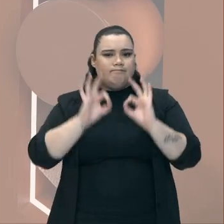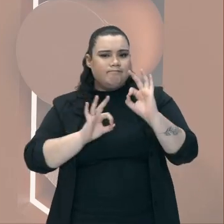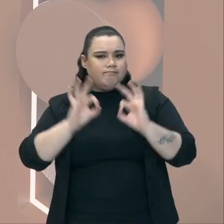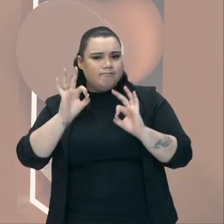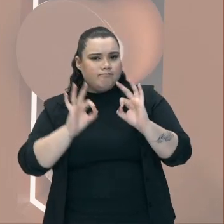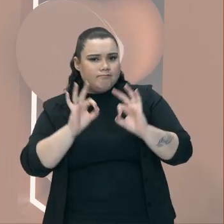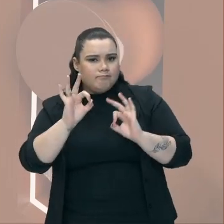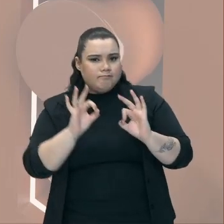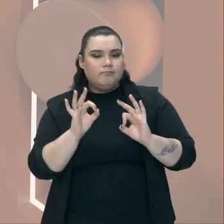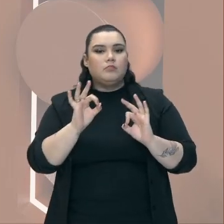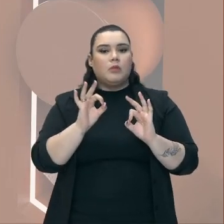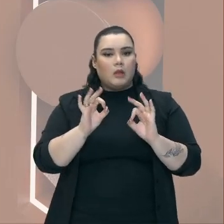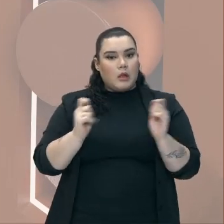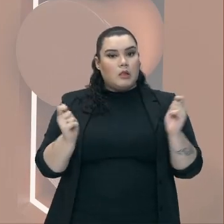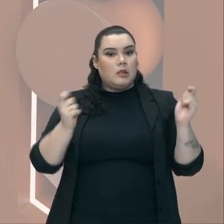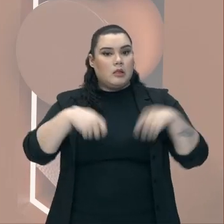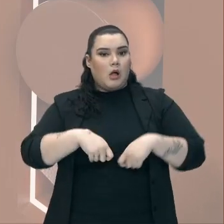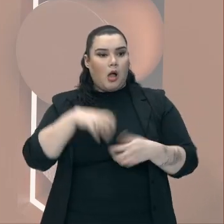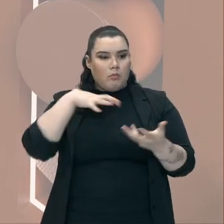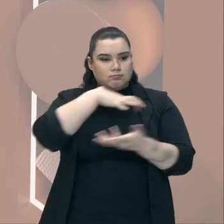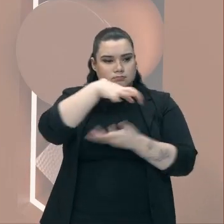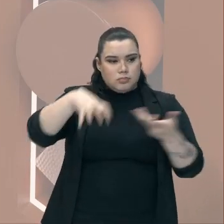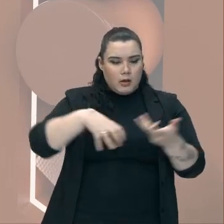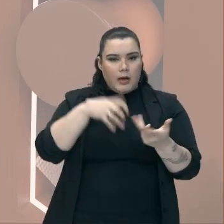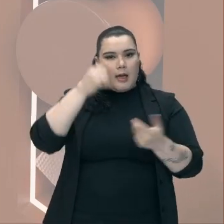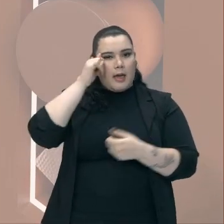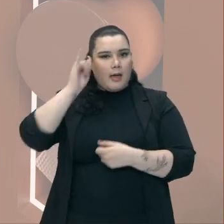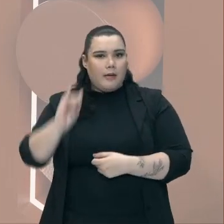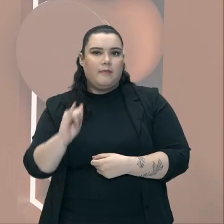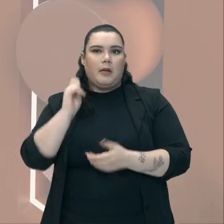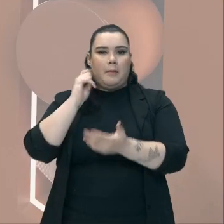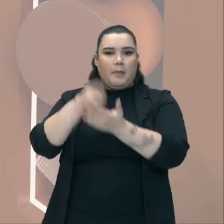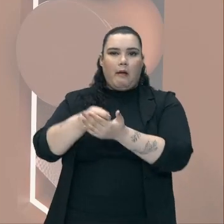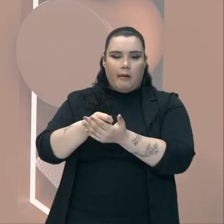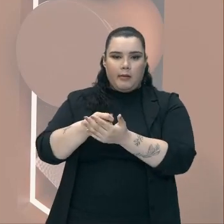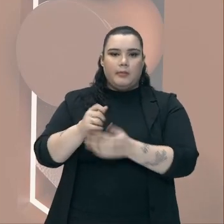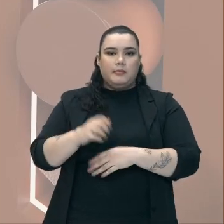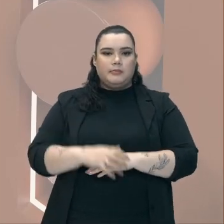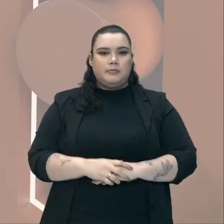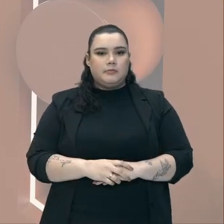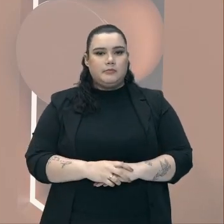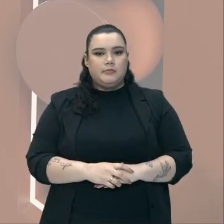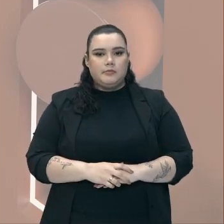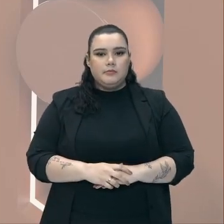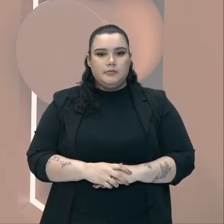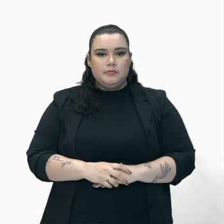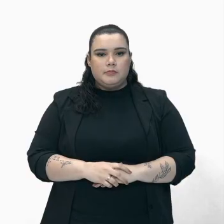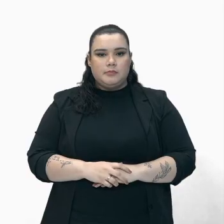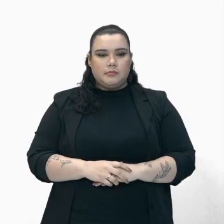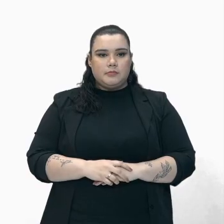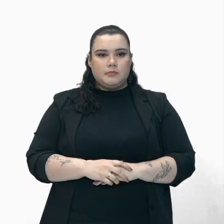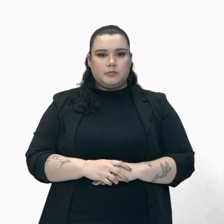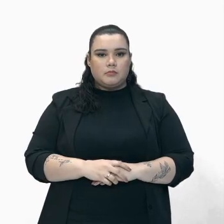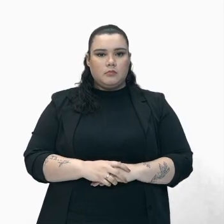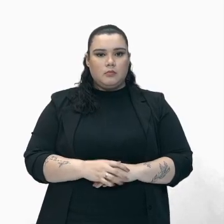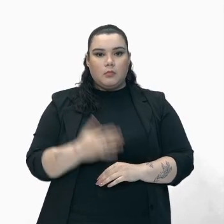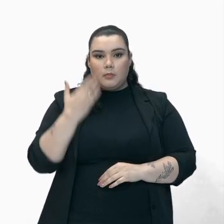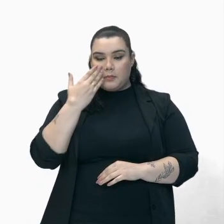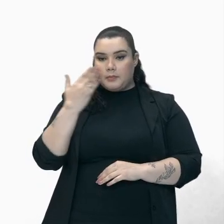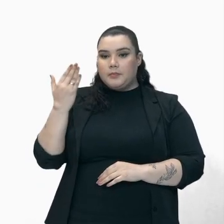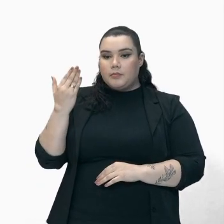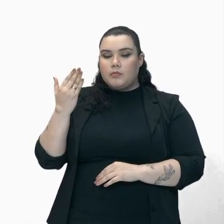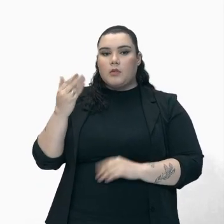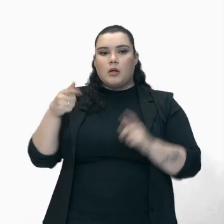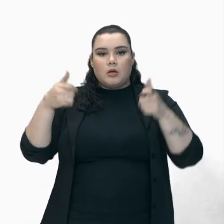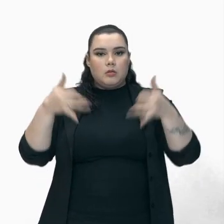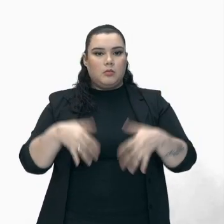conseguir De fato ali Se livrar Do poder Metropolitano Vamos lá Com o texto Vamos lá galera Seus participantes